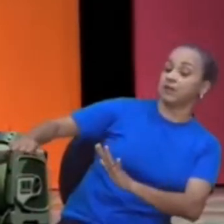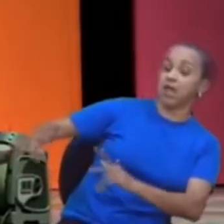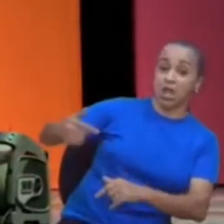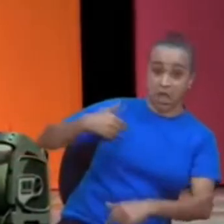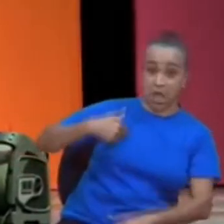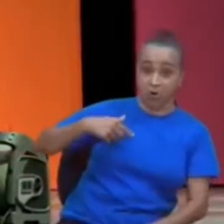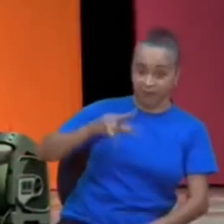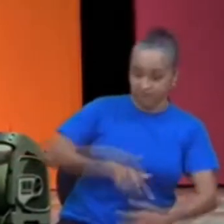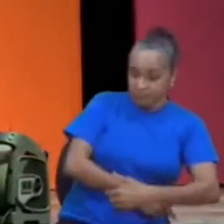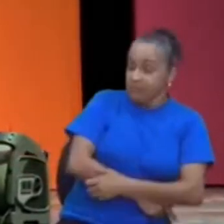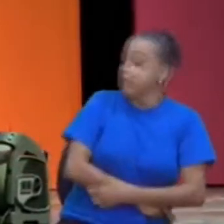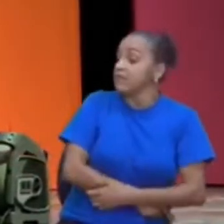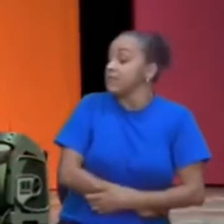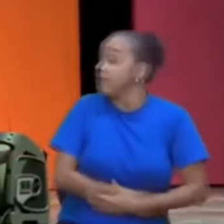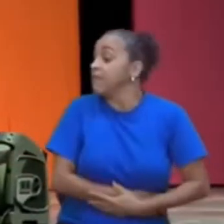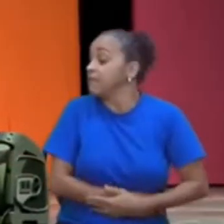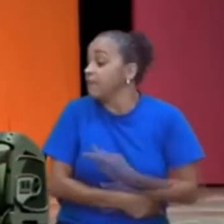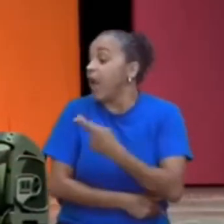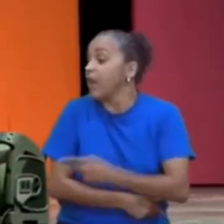pode falar,